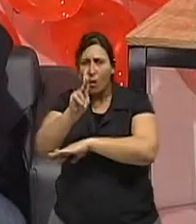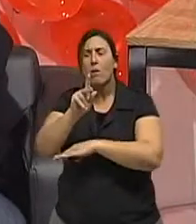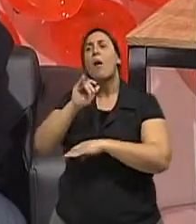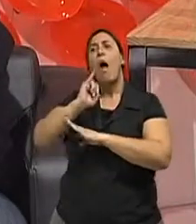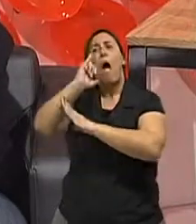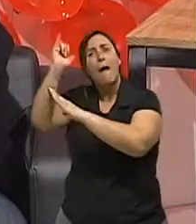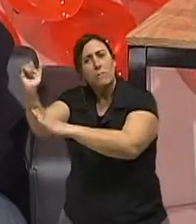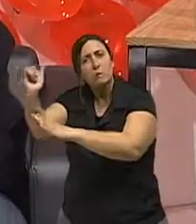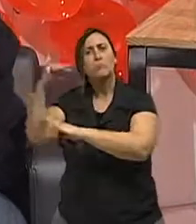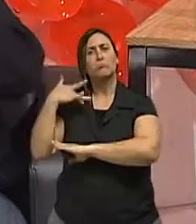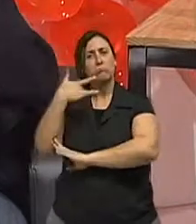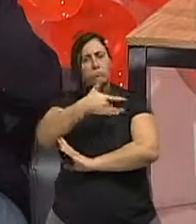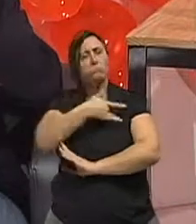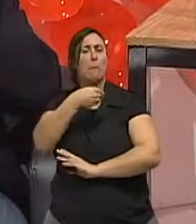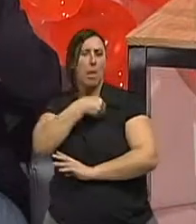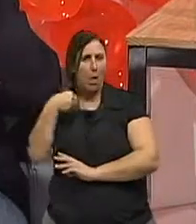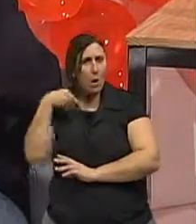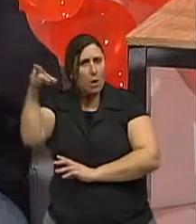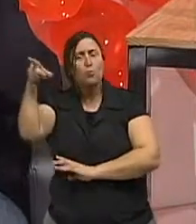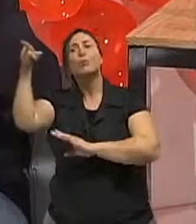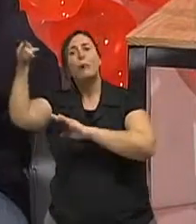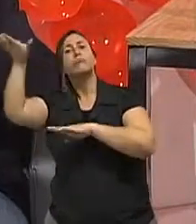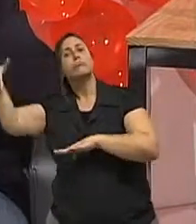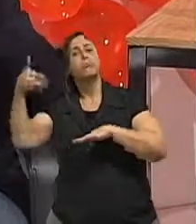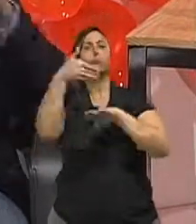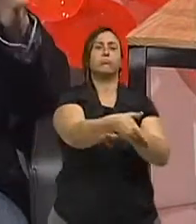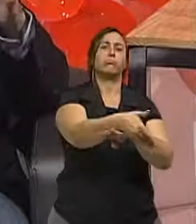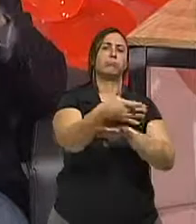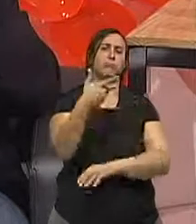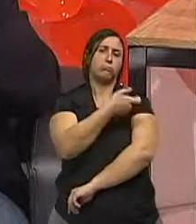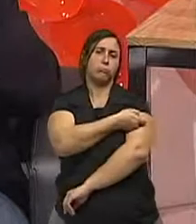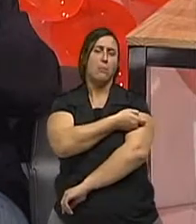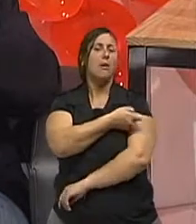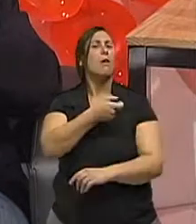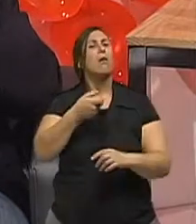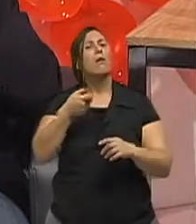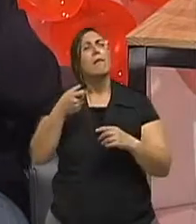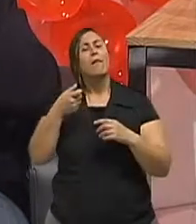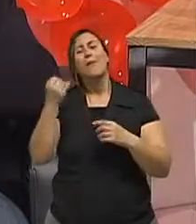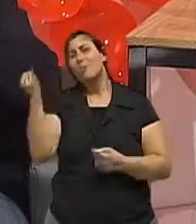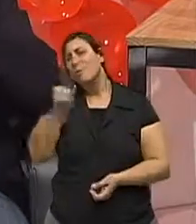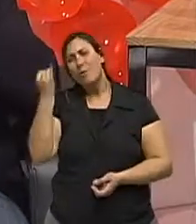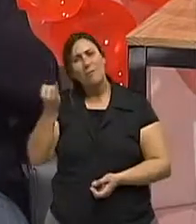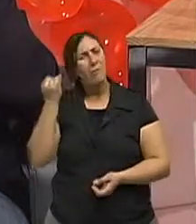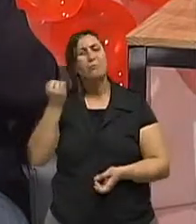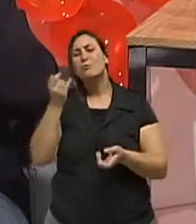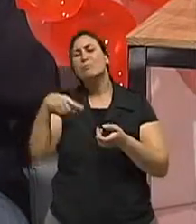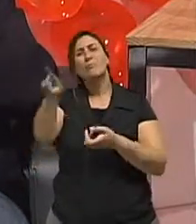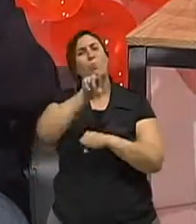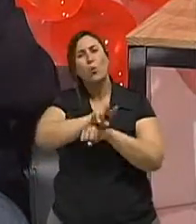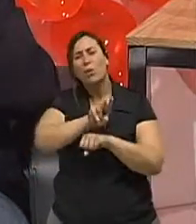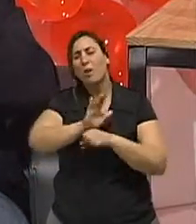até a residência. E outra coisa, pessoal, essas medidas importantes de lavar as mãos, não